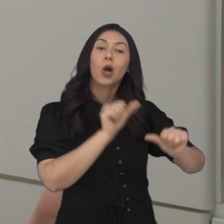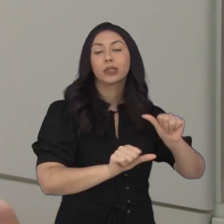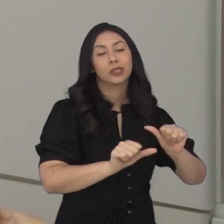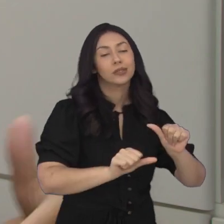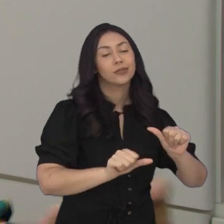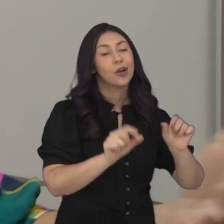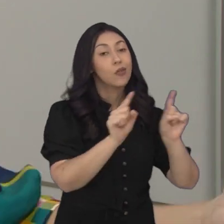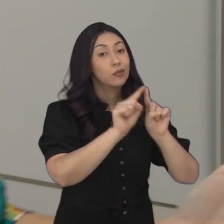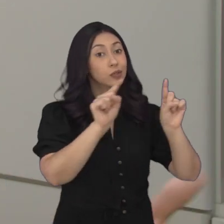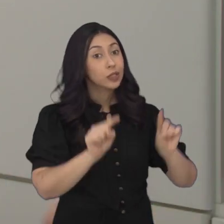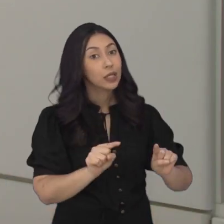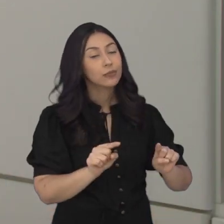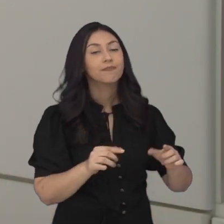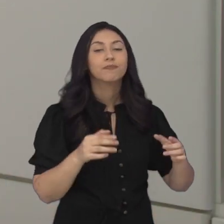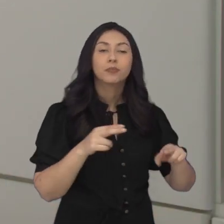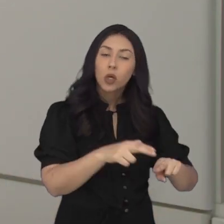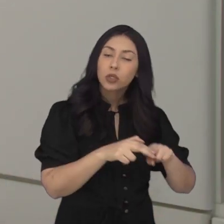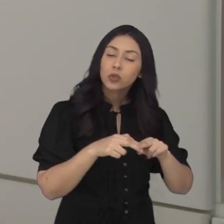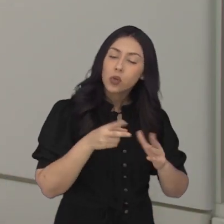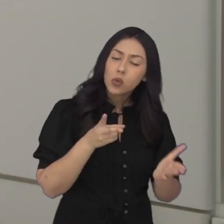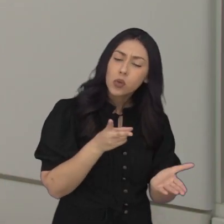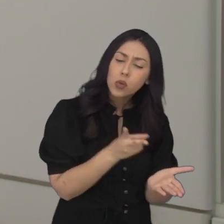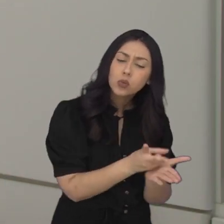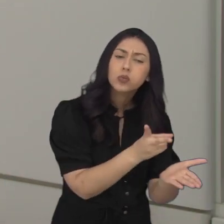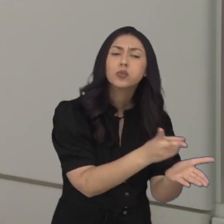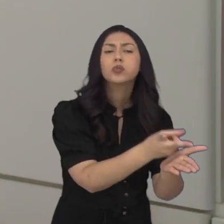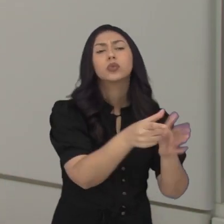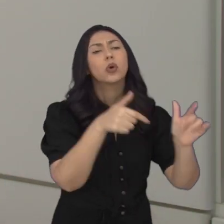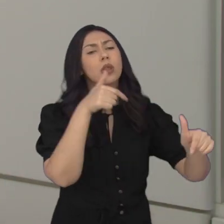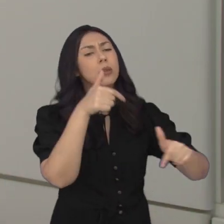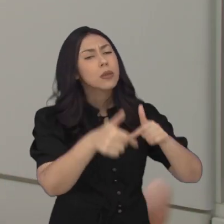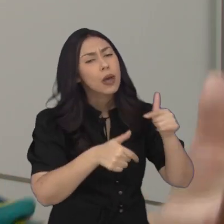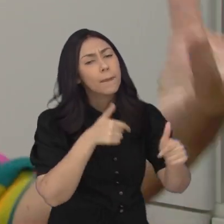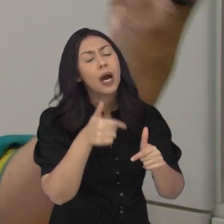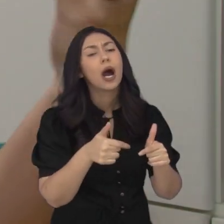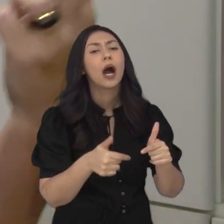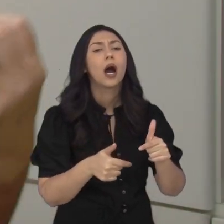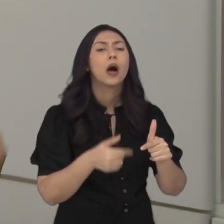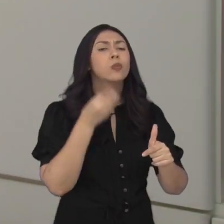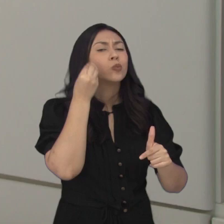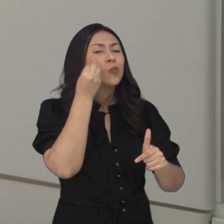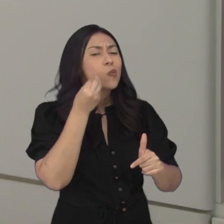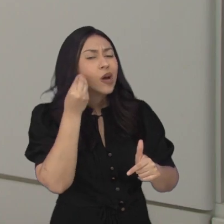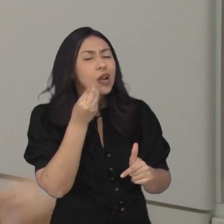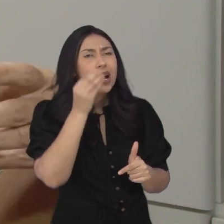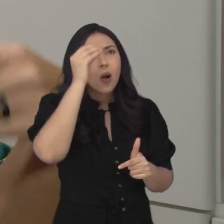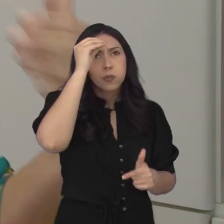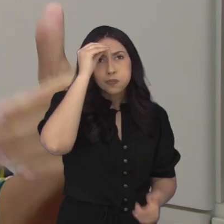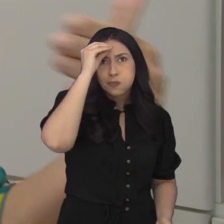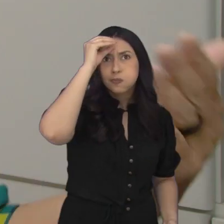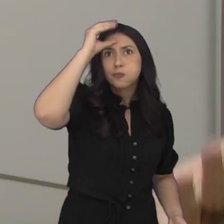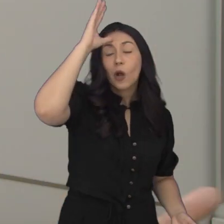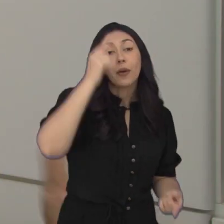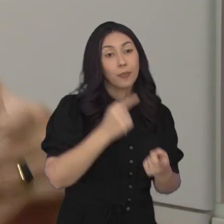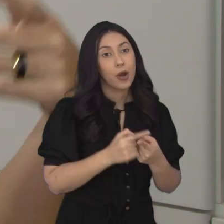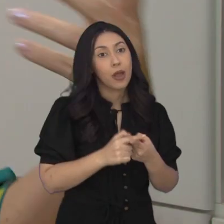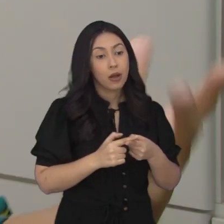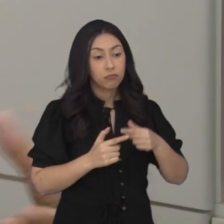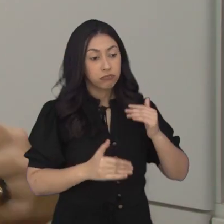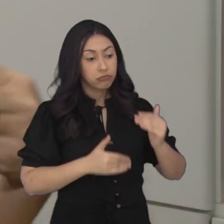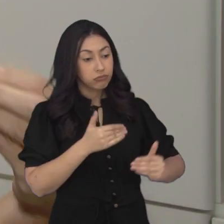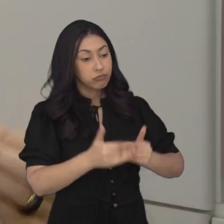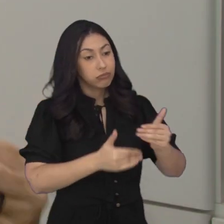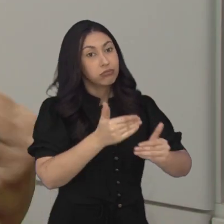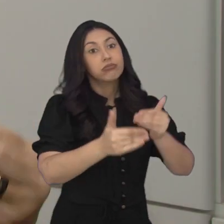servidores, os trabalhadores. Então, a continuidade do serviço, o conhecimento já adquirido, porque com o tempo vão